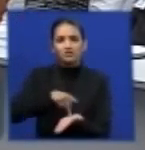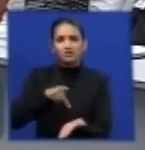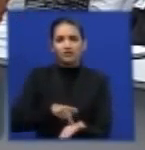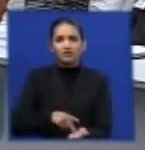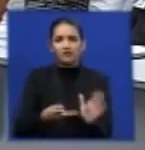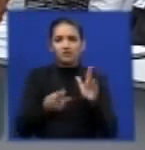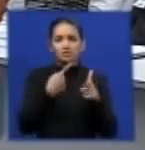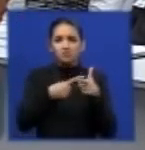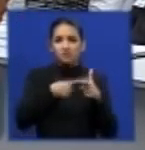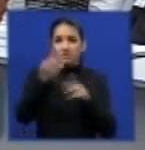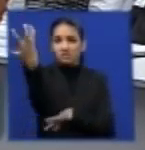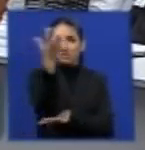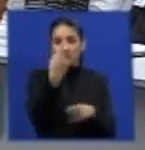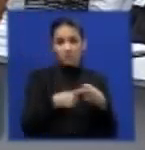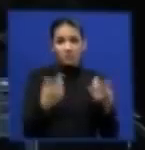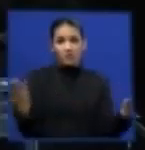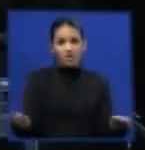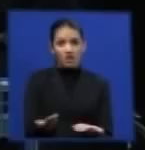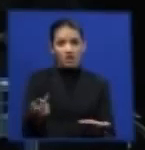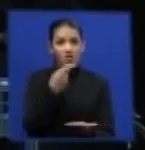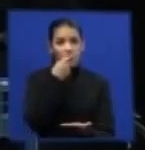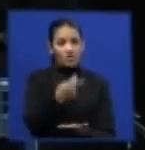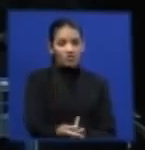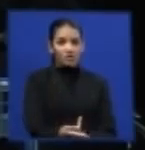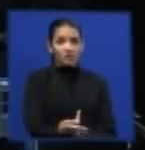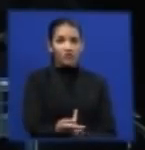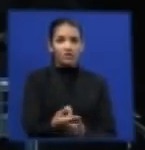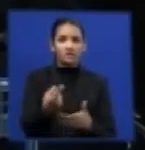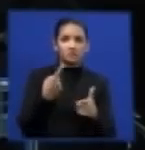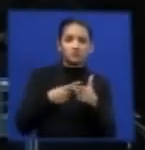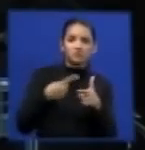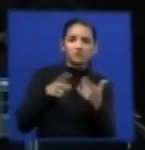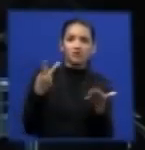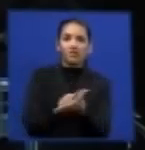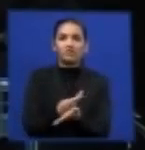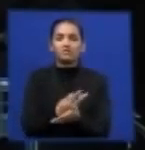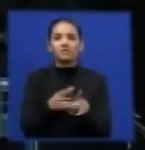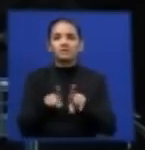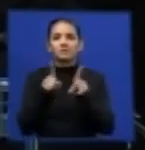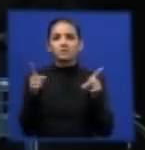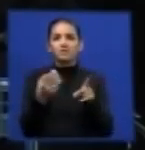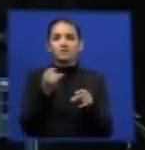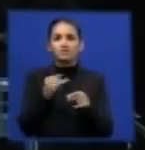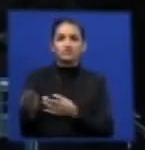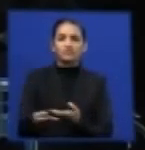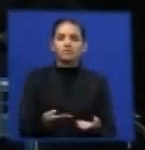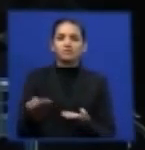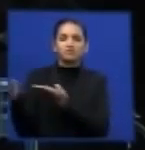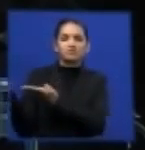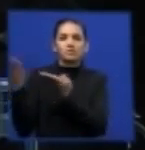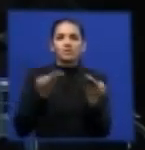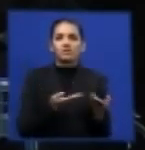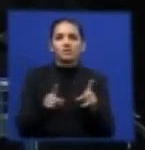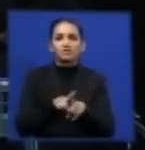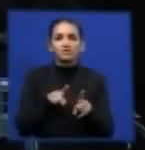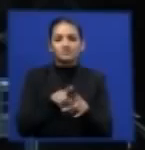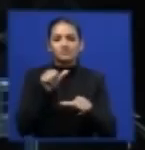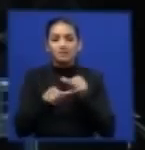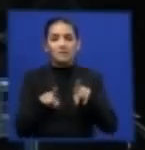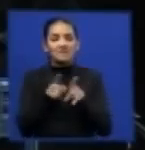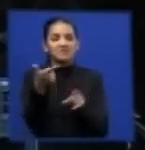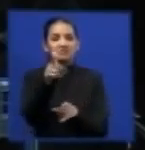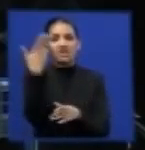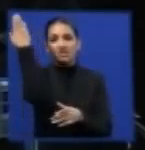ambiental, que até agora, o que se falou aqui, é de um dano secundário. Há que se importar o pneu, ele vai durar um ciclo de vida e tal, mas não há uma prova